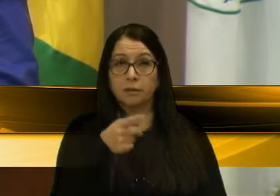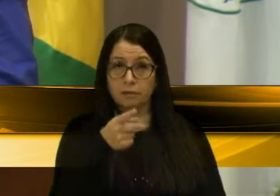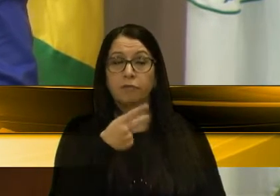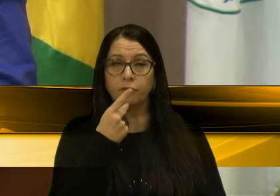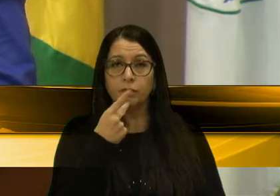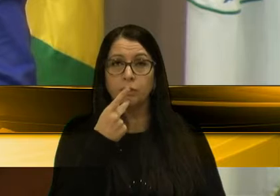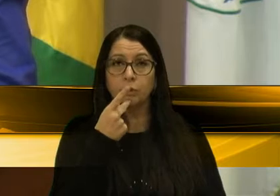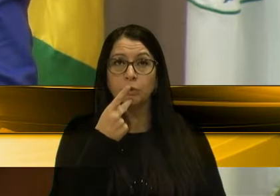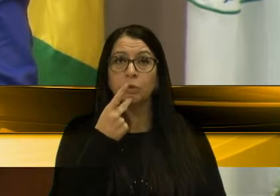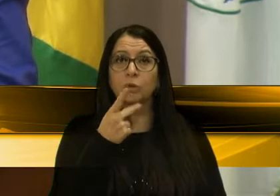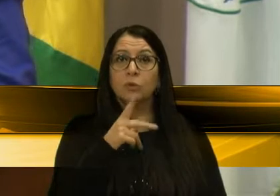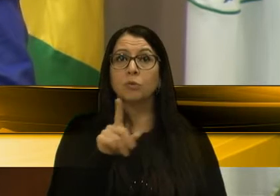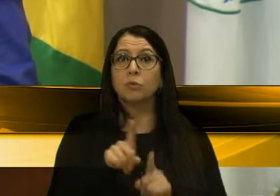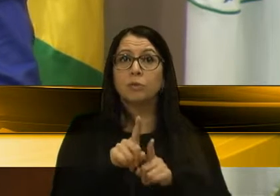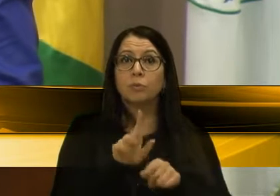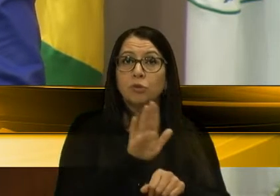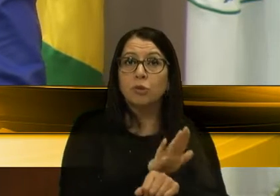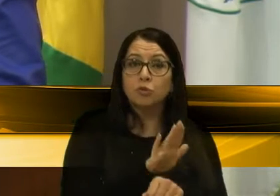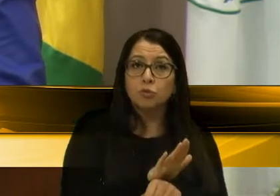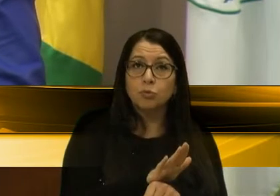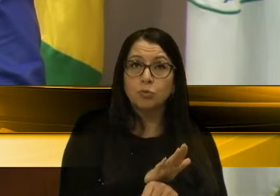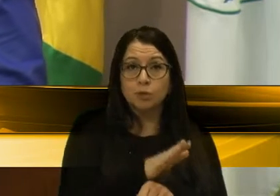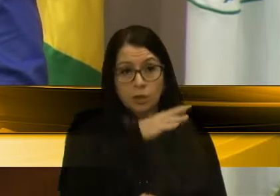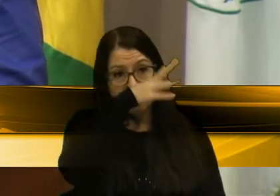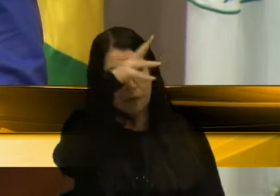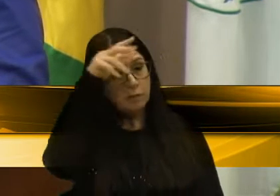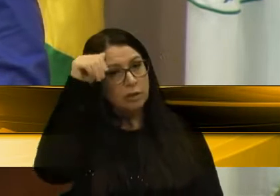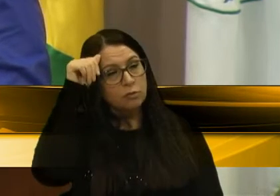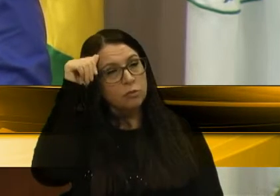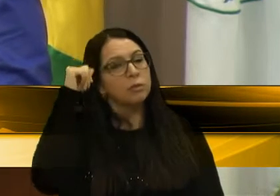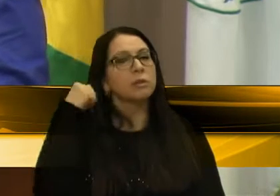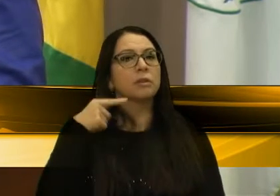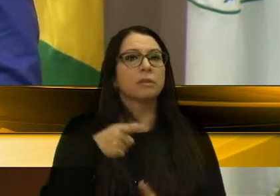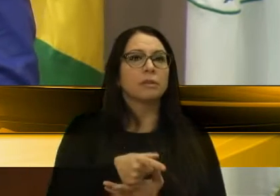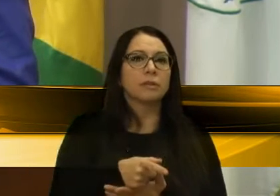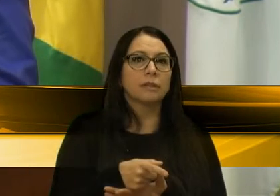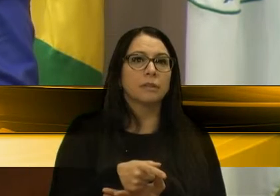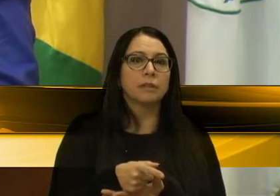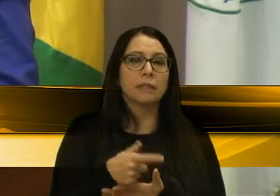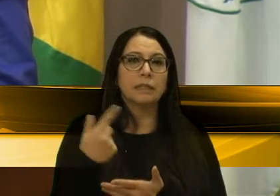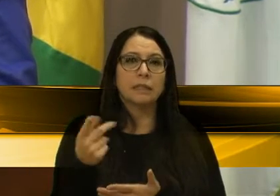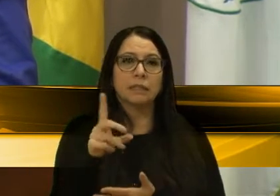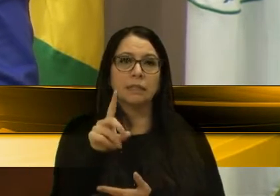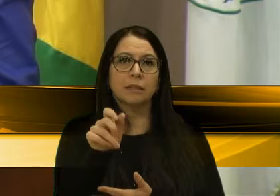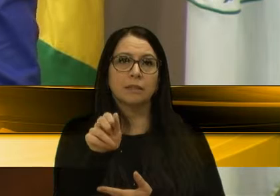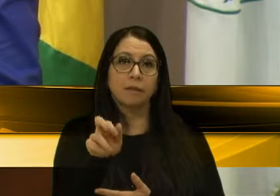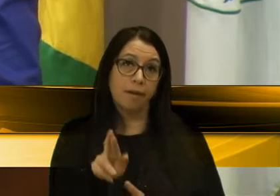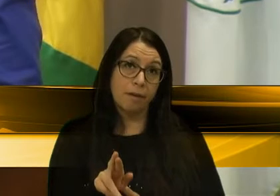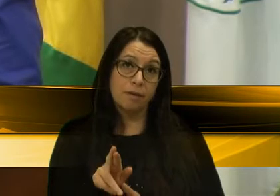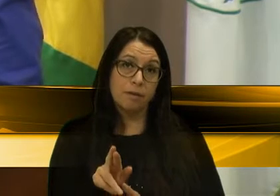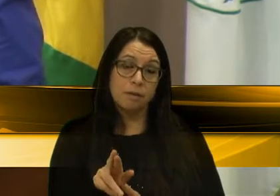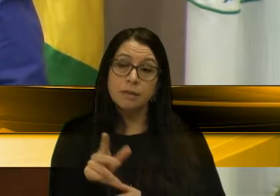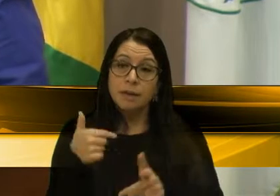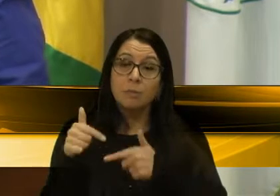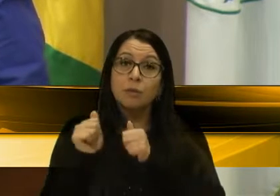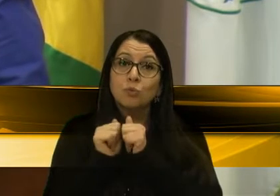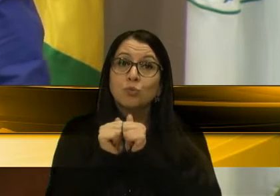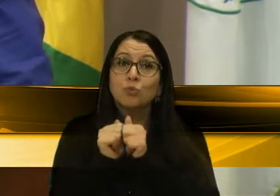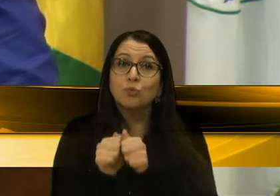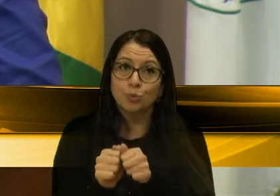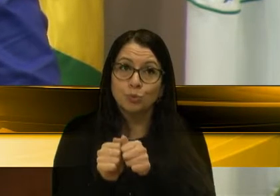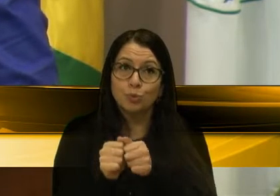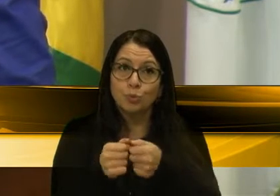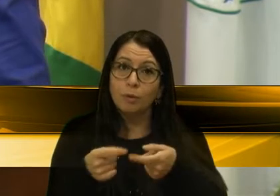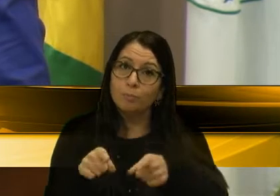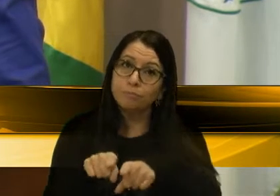falou de um termo de colaboração entre a Prefeitura Municipal de Caxias do Sul e o DAER, no sentido de trabalharem juntos para